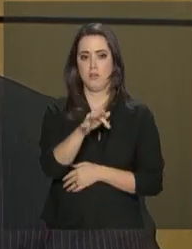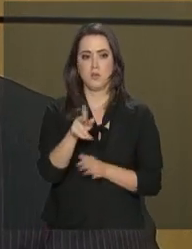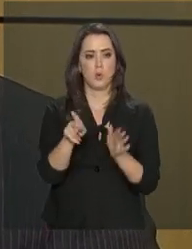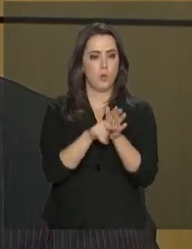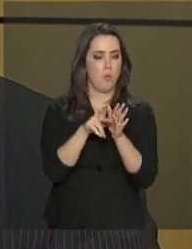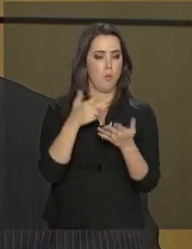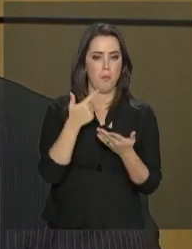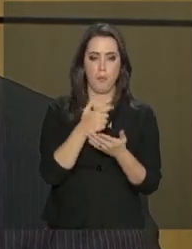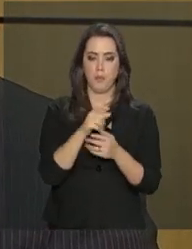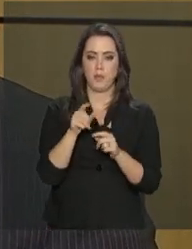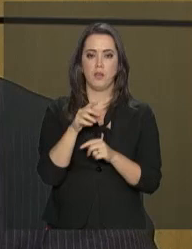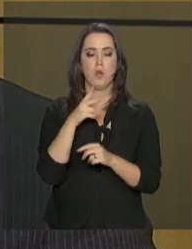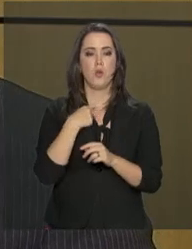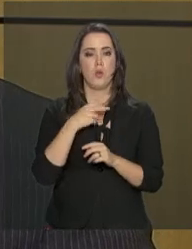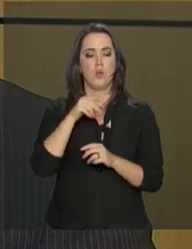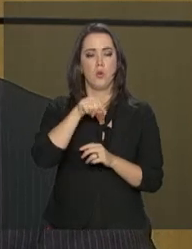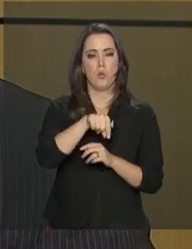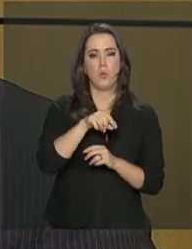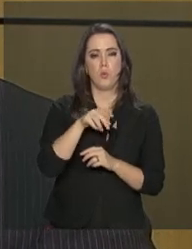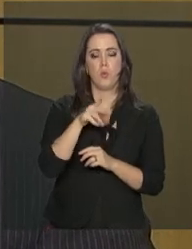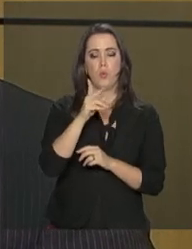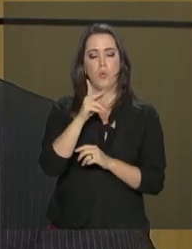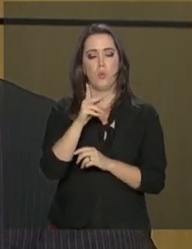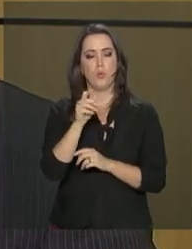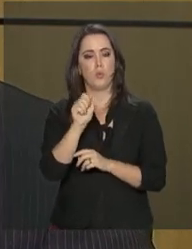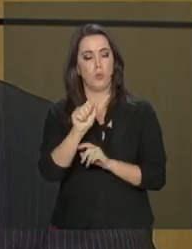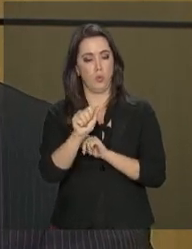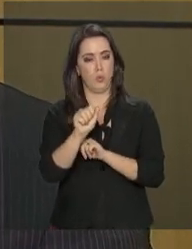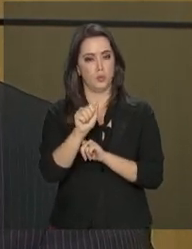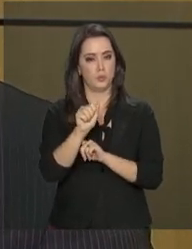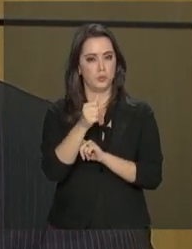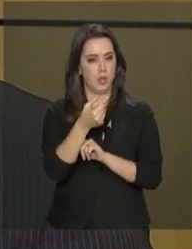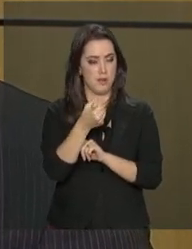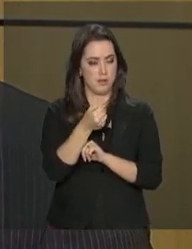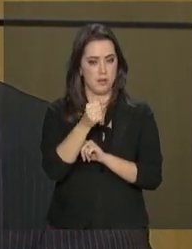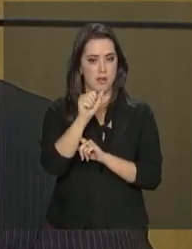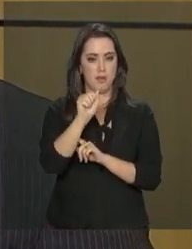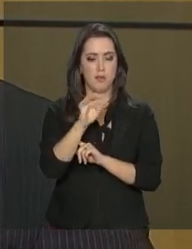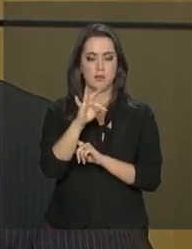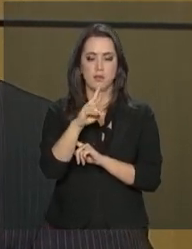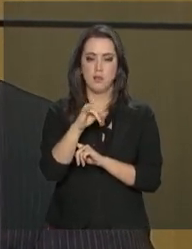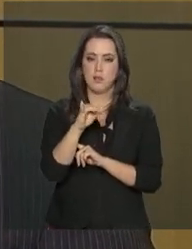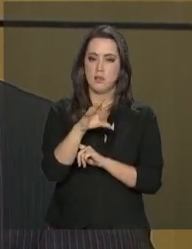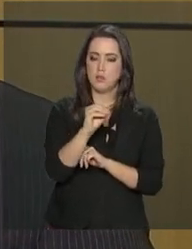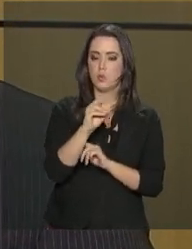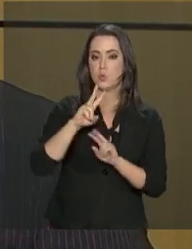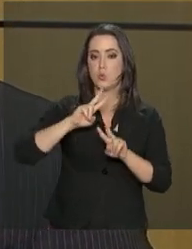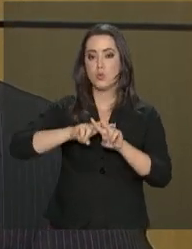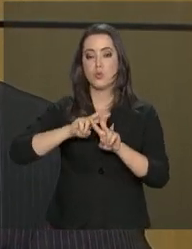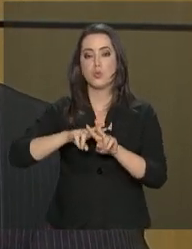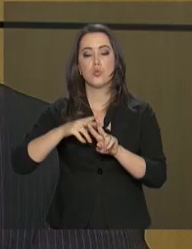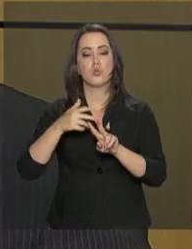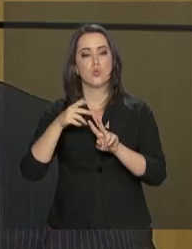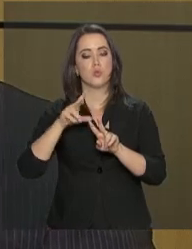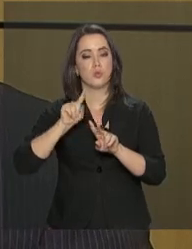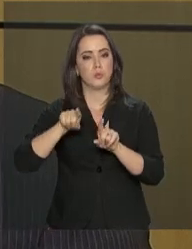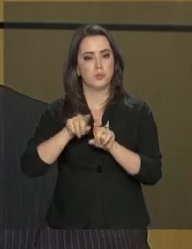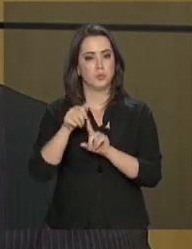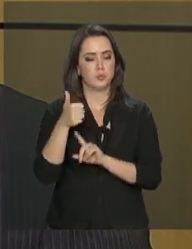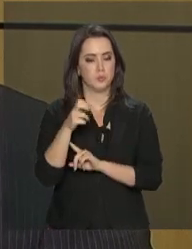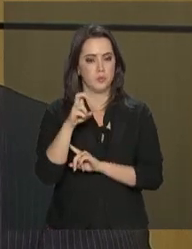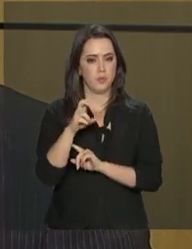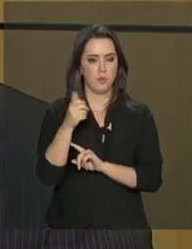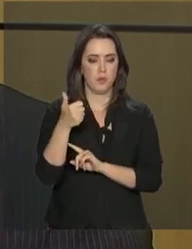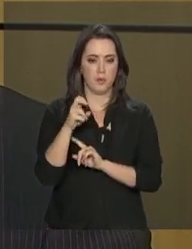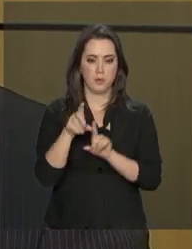no aparelho, digitando o asterisco jogo da velha, 06 jogo da velha. Aí com base nesse número único, a gente compara com algumas bases de referência para